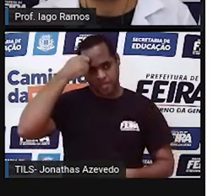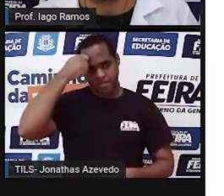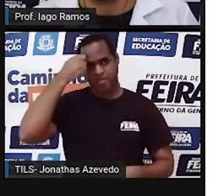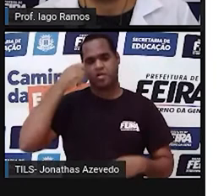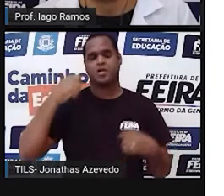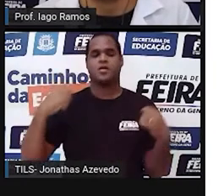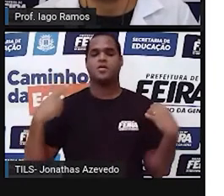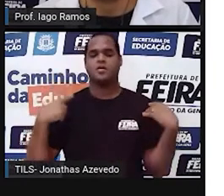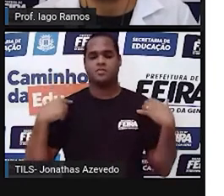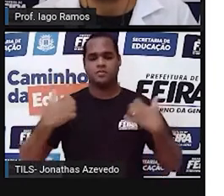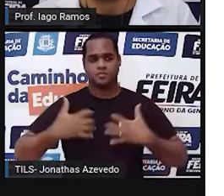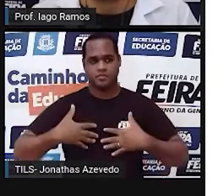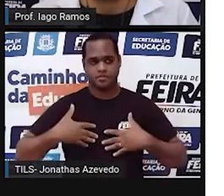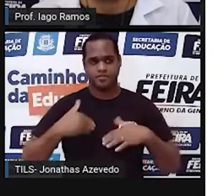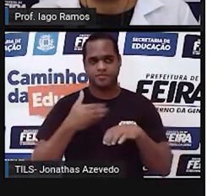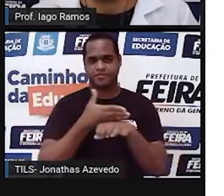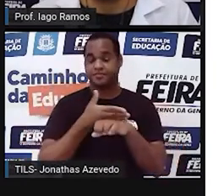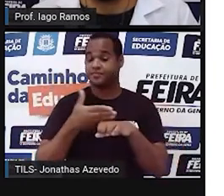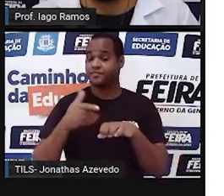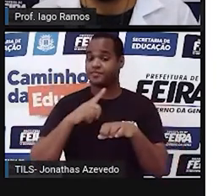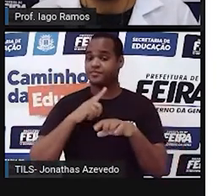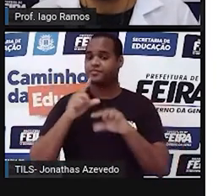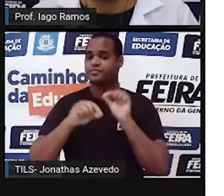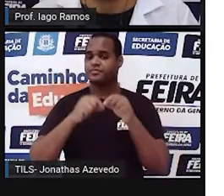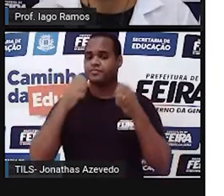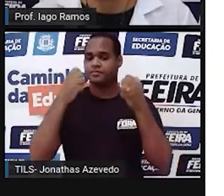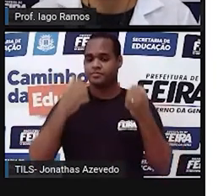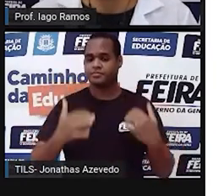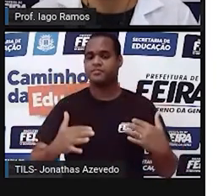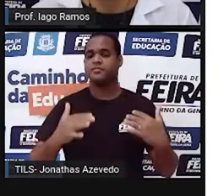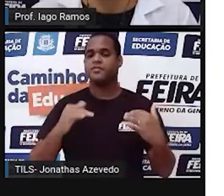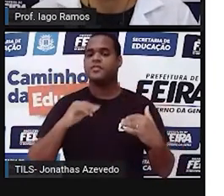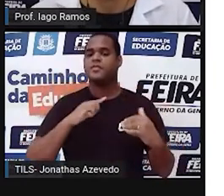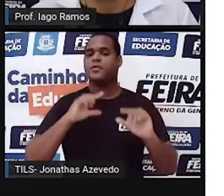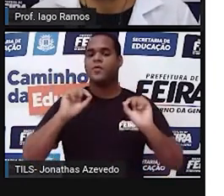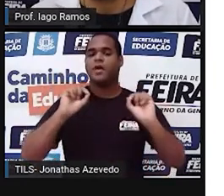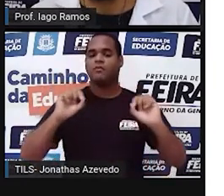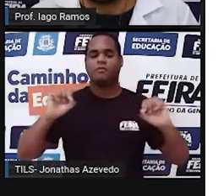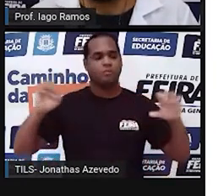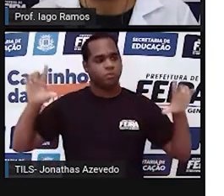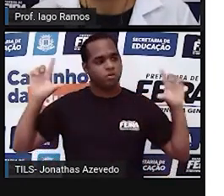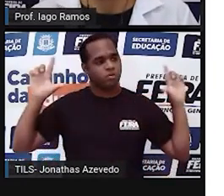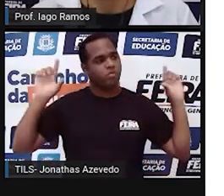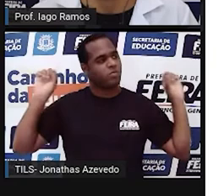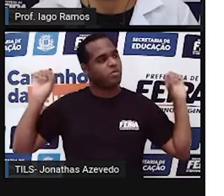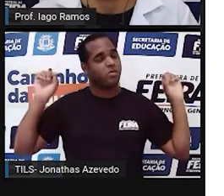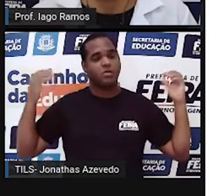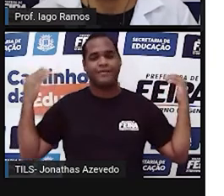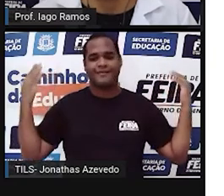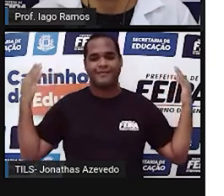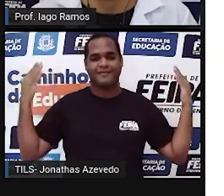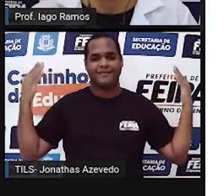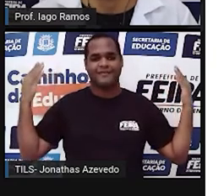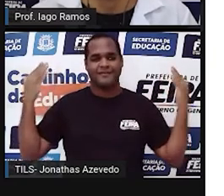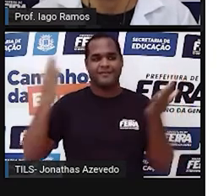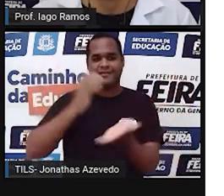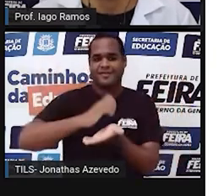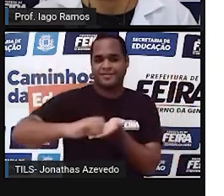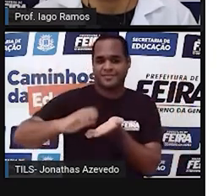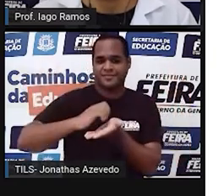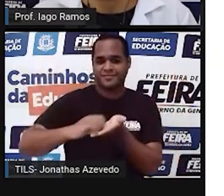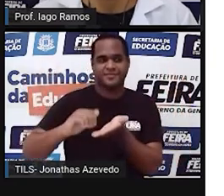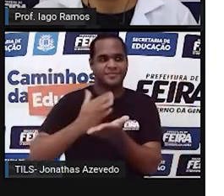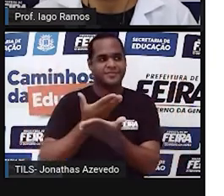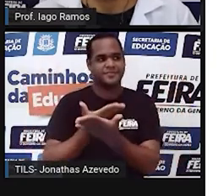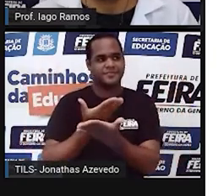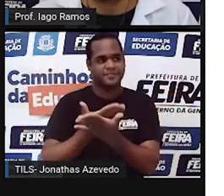um jaleco branco e atrás de mim tem o cartaz, a logomarca, né? Da Prefeitura Municipal de Feira de Santana